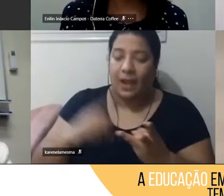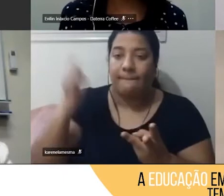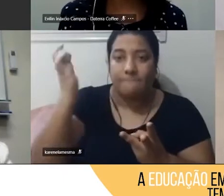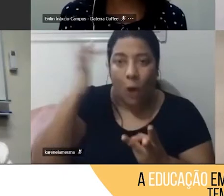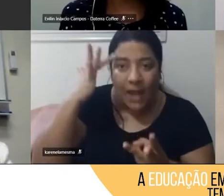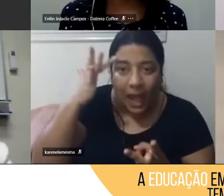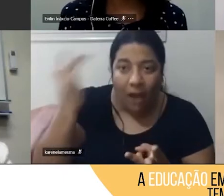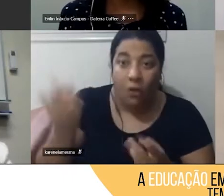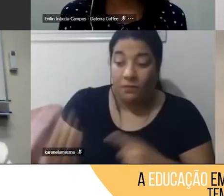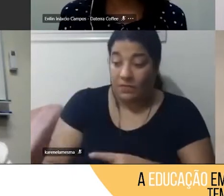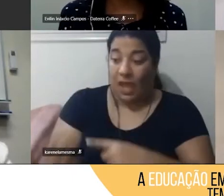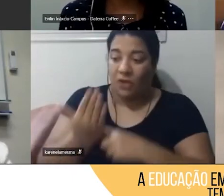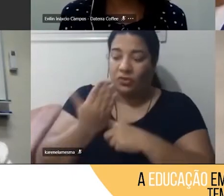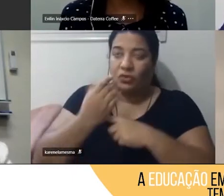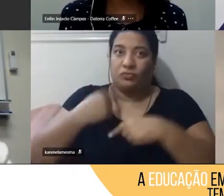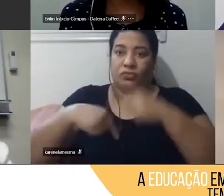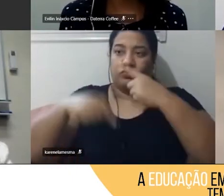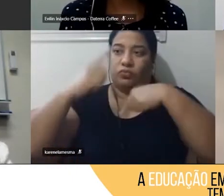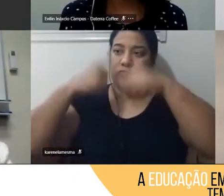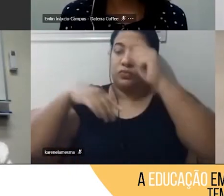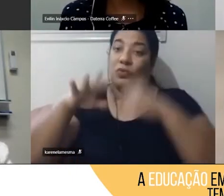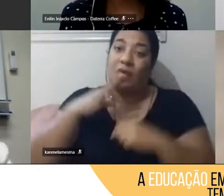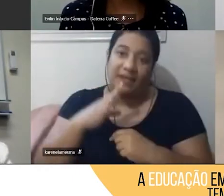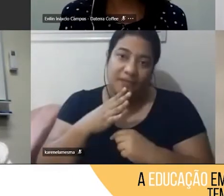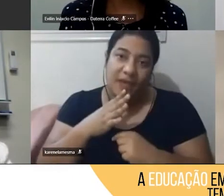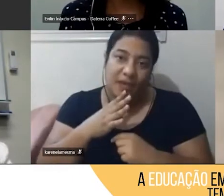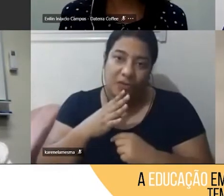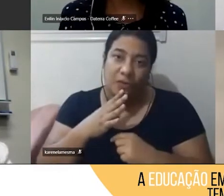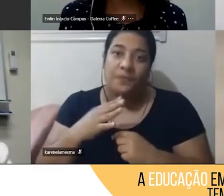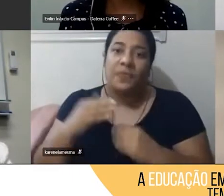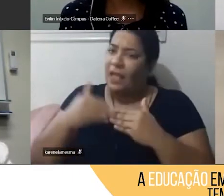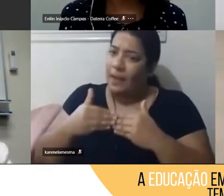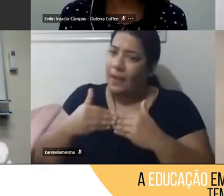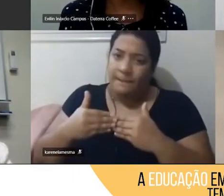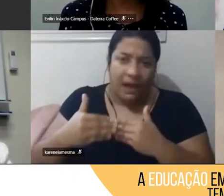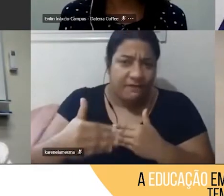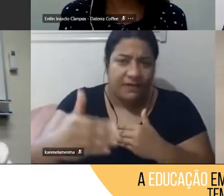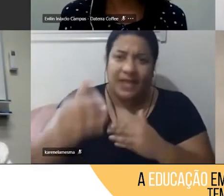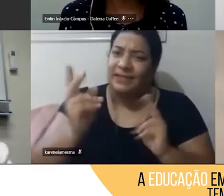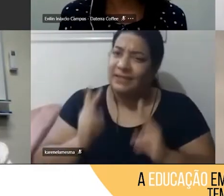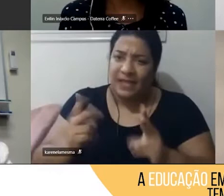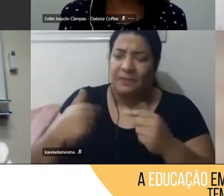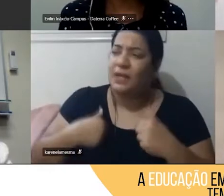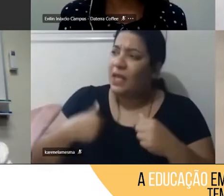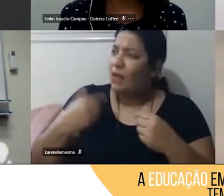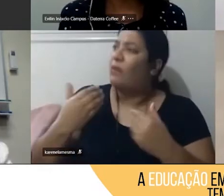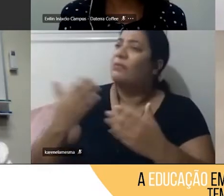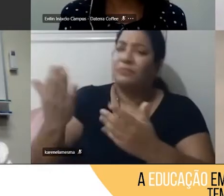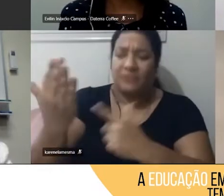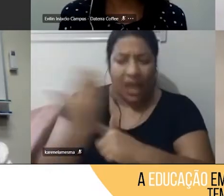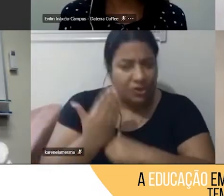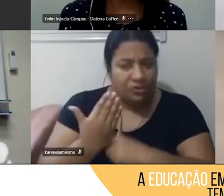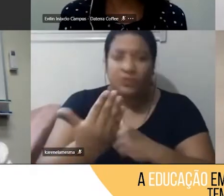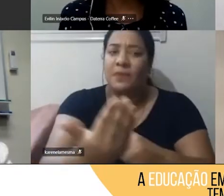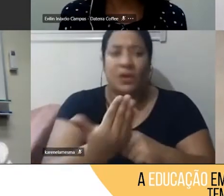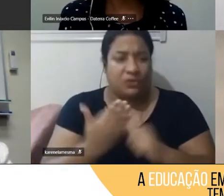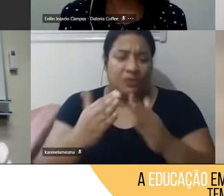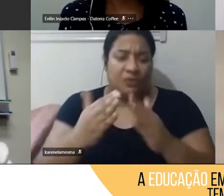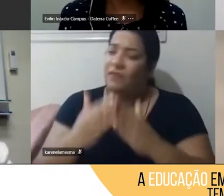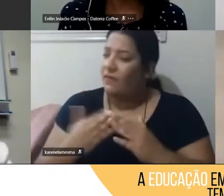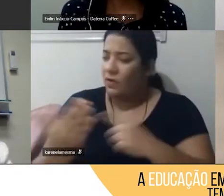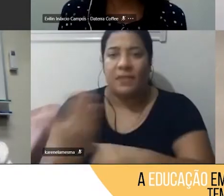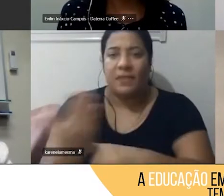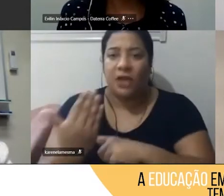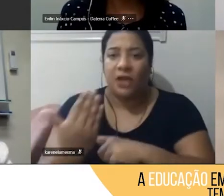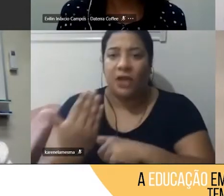esse conhecimento. E aí, a partir daí para frente, buscar ajuda para mim virou praticamente um valor. Sempre